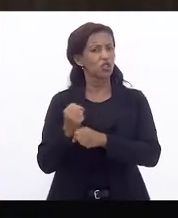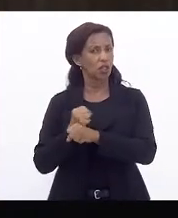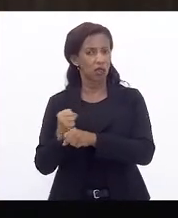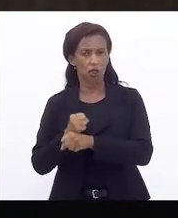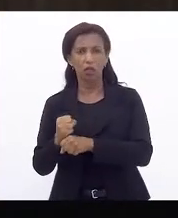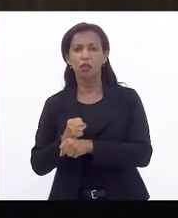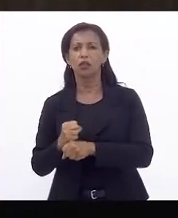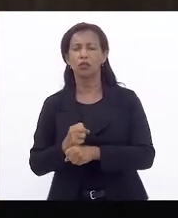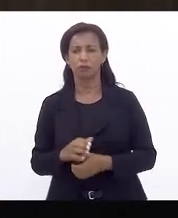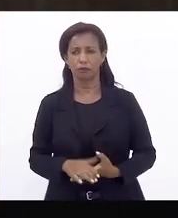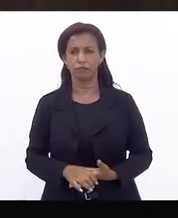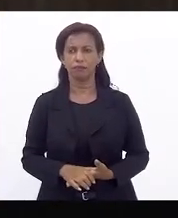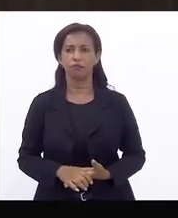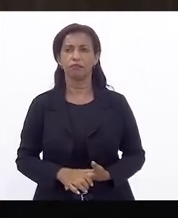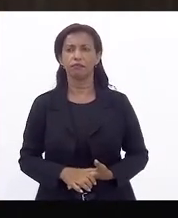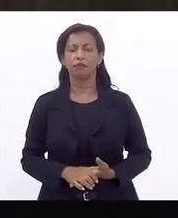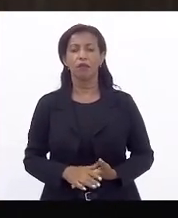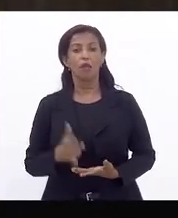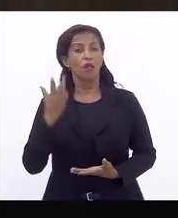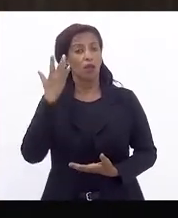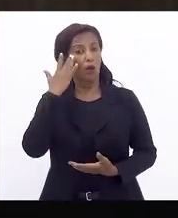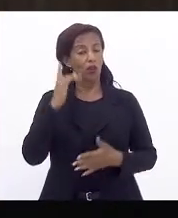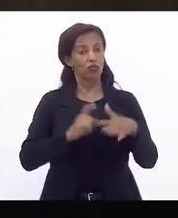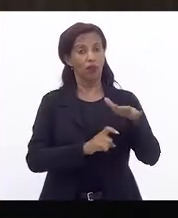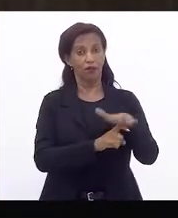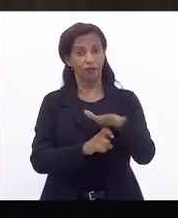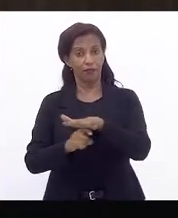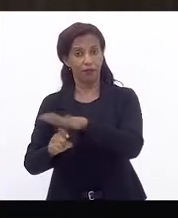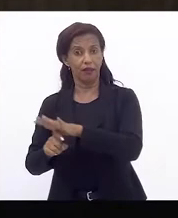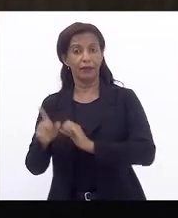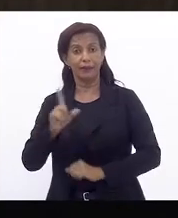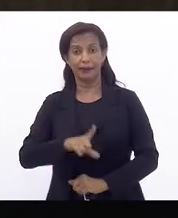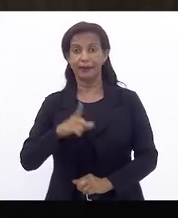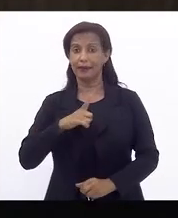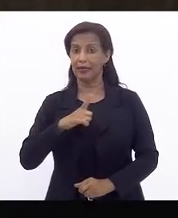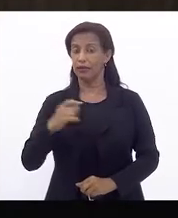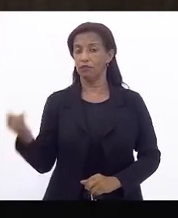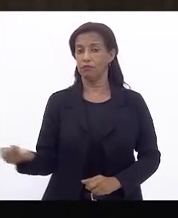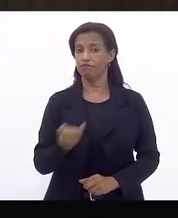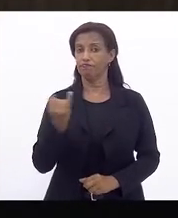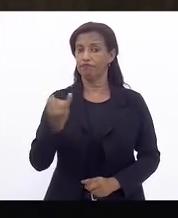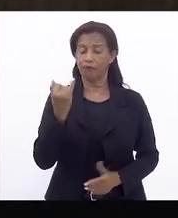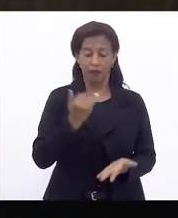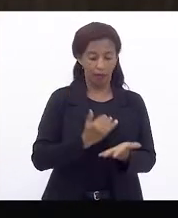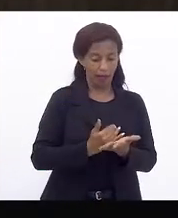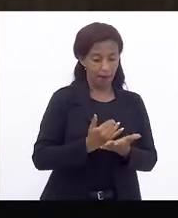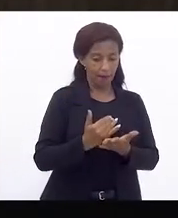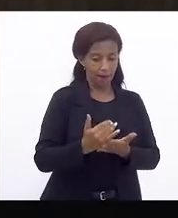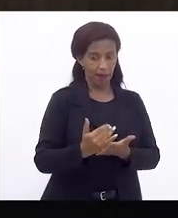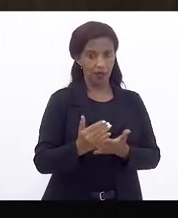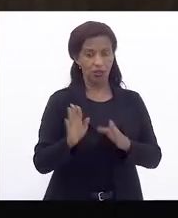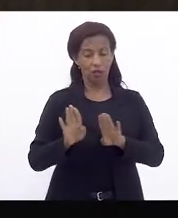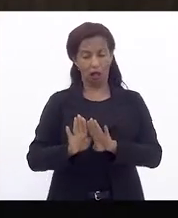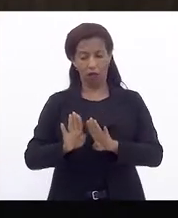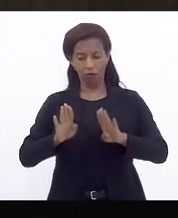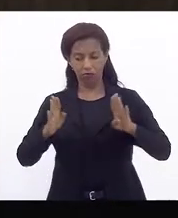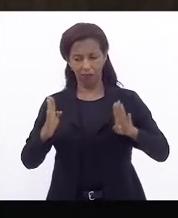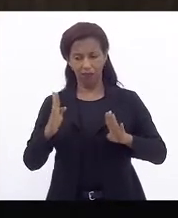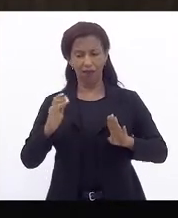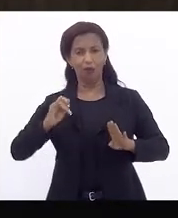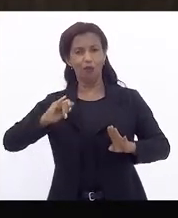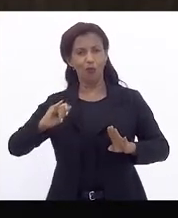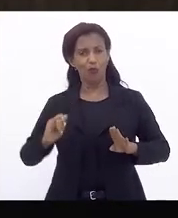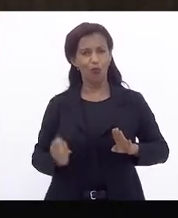anos, eu acho que a Feira da Providência cumpre um papel importante a partir do momento que ela abre a possibilidade